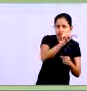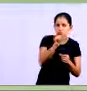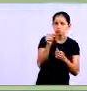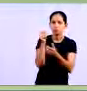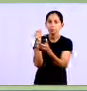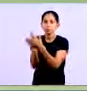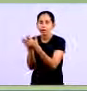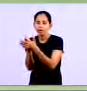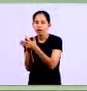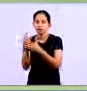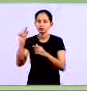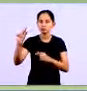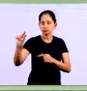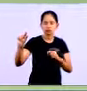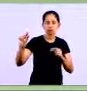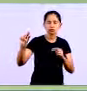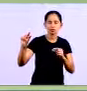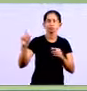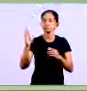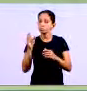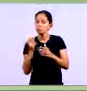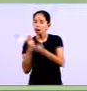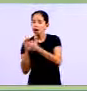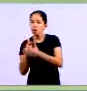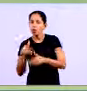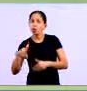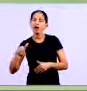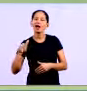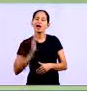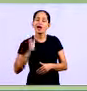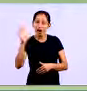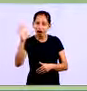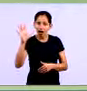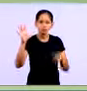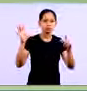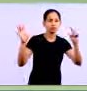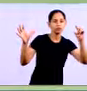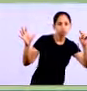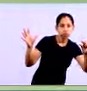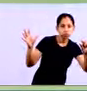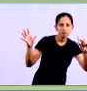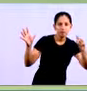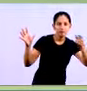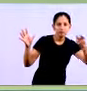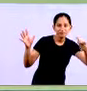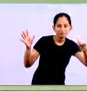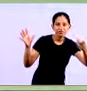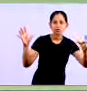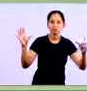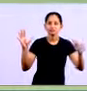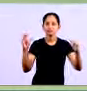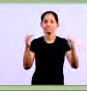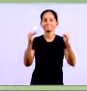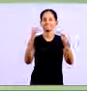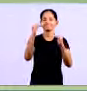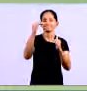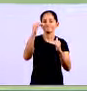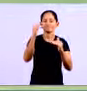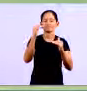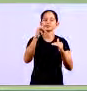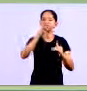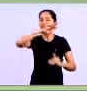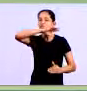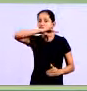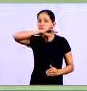tá entrando menos pô tá errado aqui eu não posso fazer isso então você tem que controlar as suas despesas pra que elas no mínimo no mínimo elas batam com as entradas